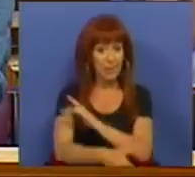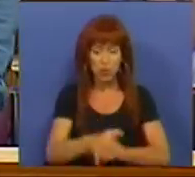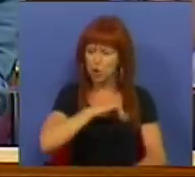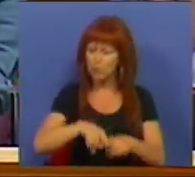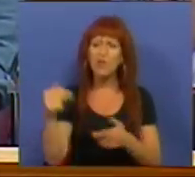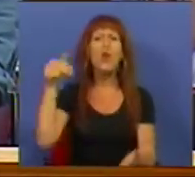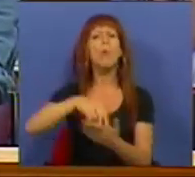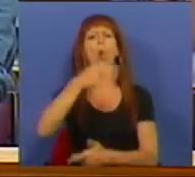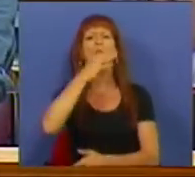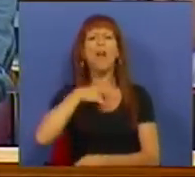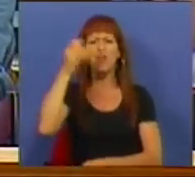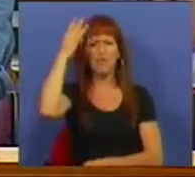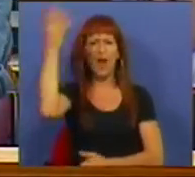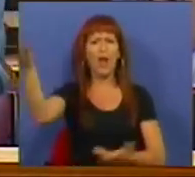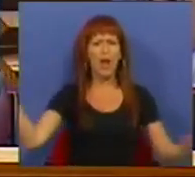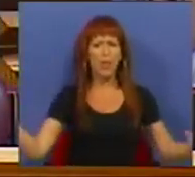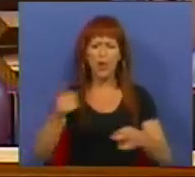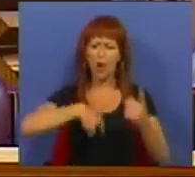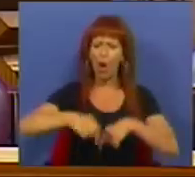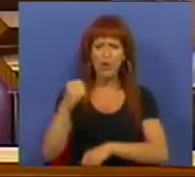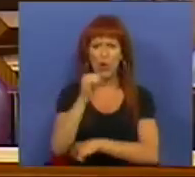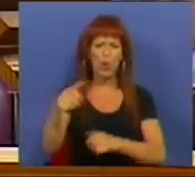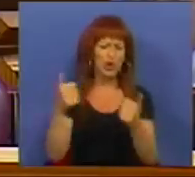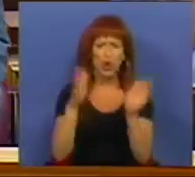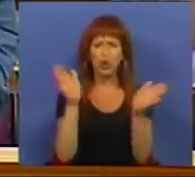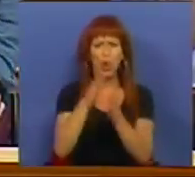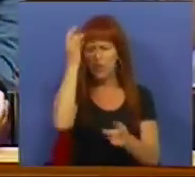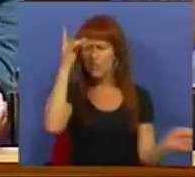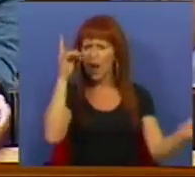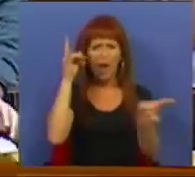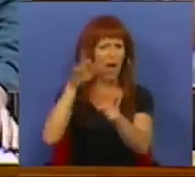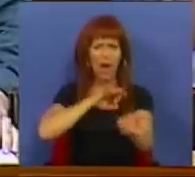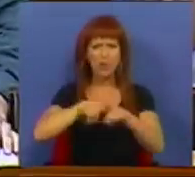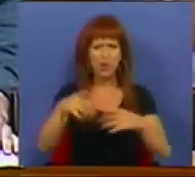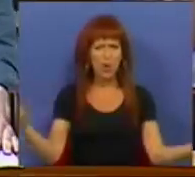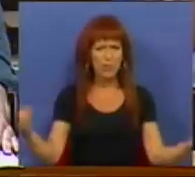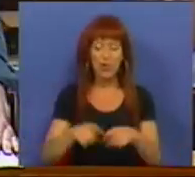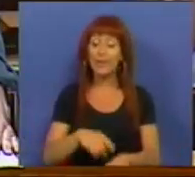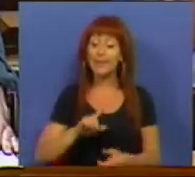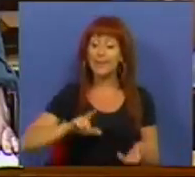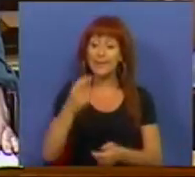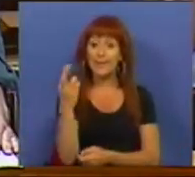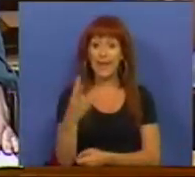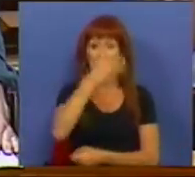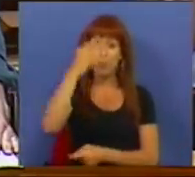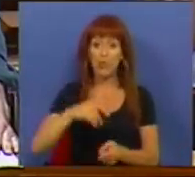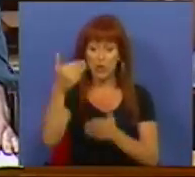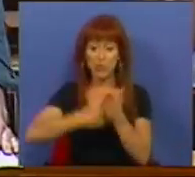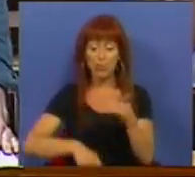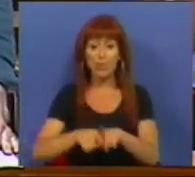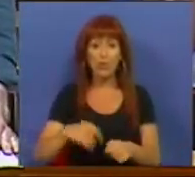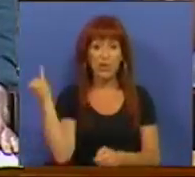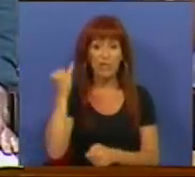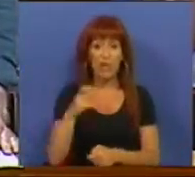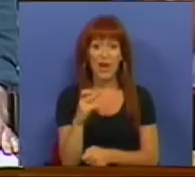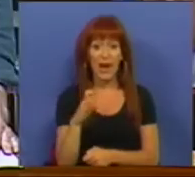Sr. Deputado vem aqui falar-nos de fraude. Nós somos contra todas as fraudes, Sr. Deputado. Há 3% de declarações falsas no RSI,